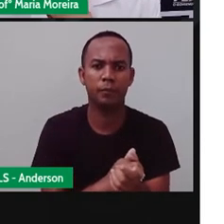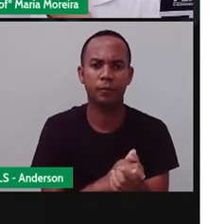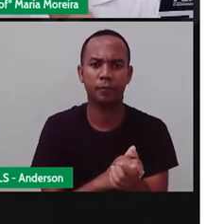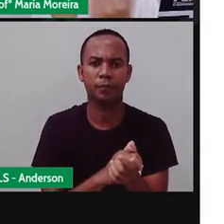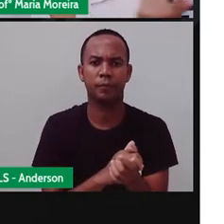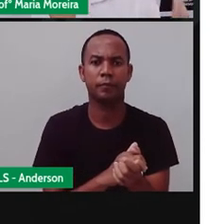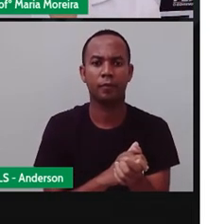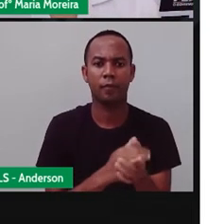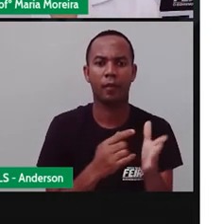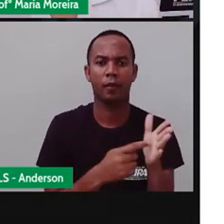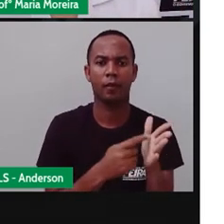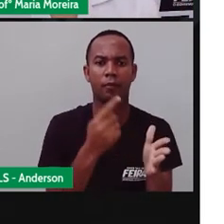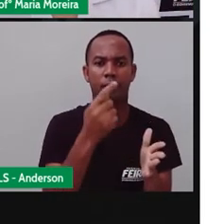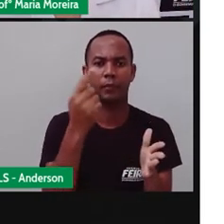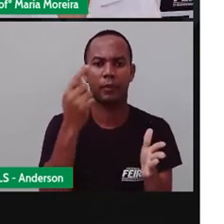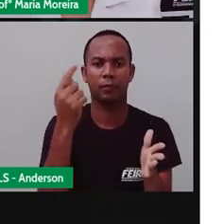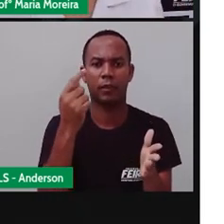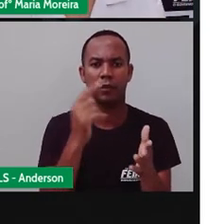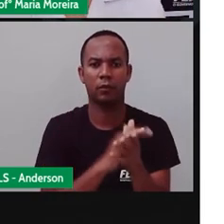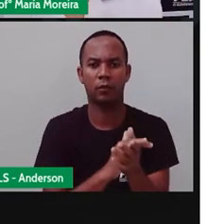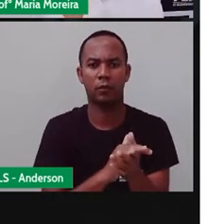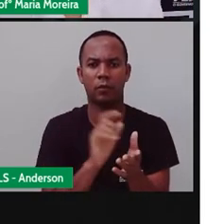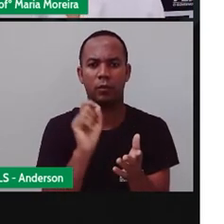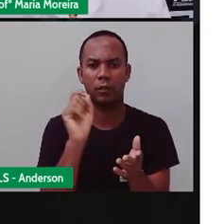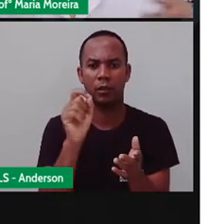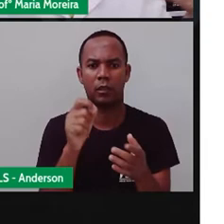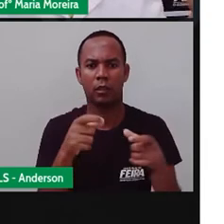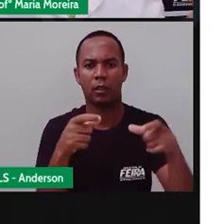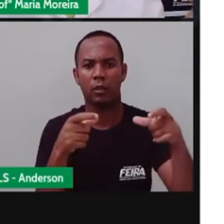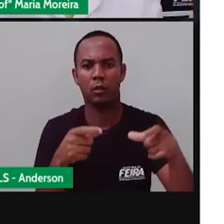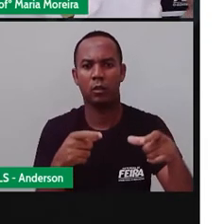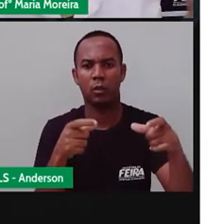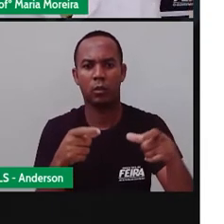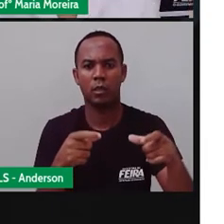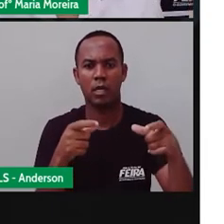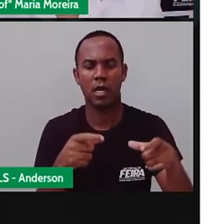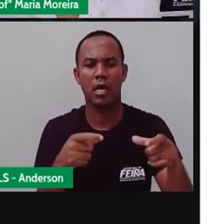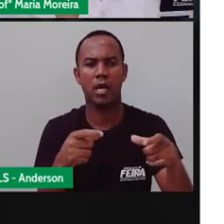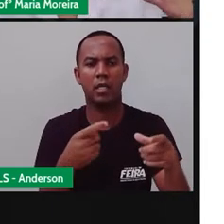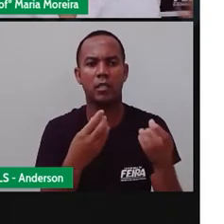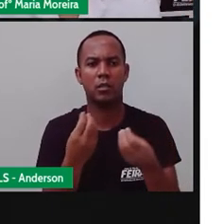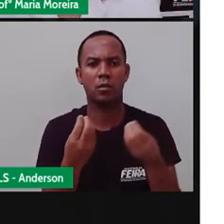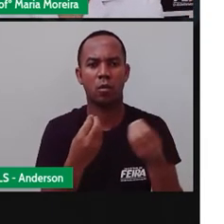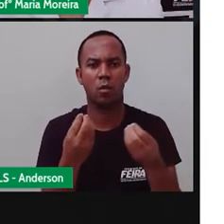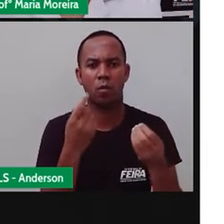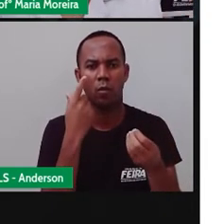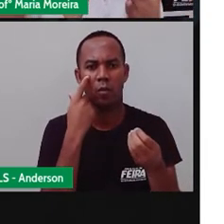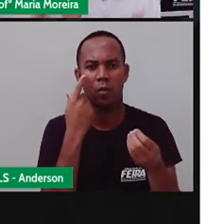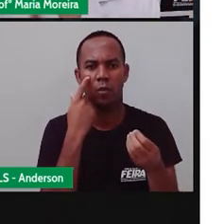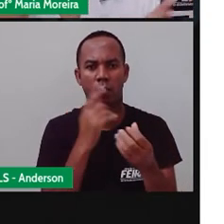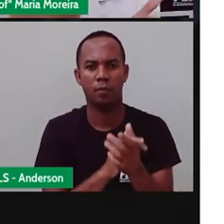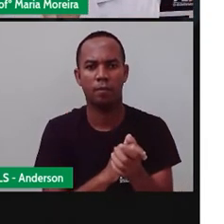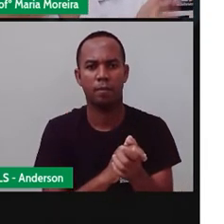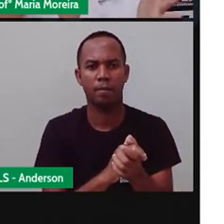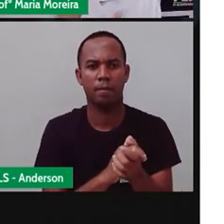Bom, primeiro vamos falar sobre, obviamente, os bairros residenciais. Olha o nome, Anderson.